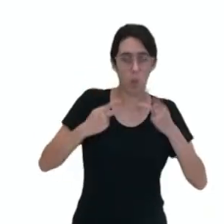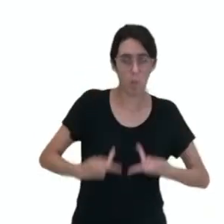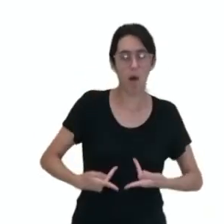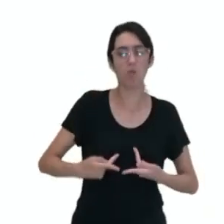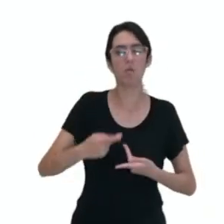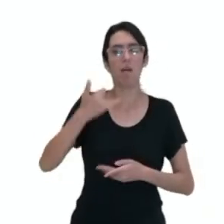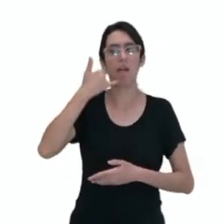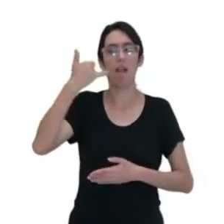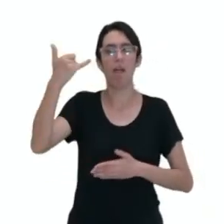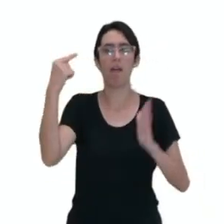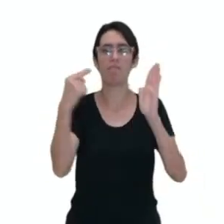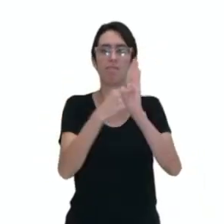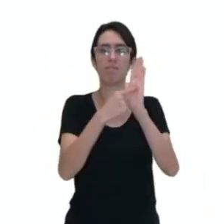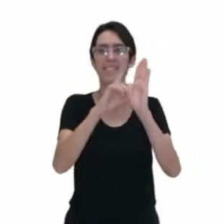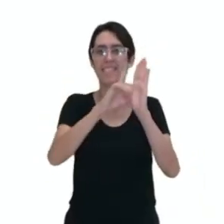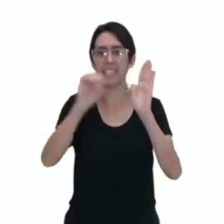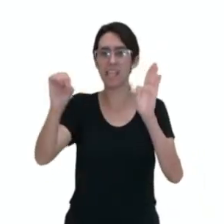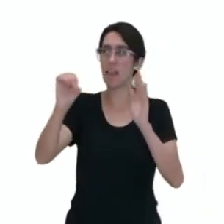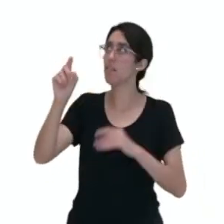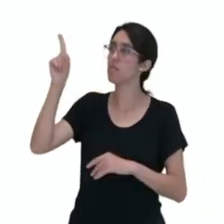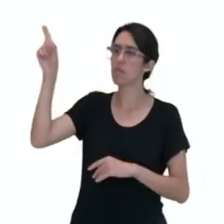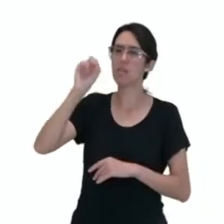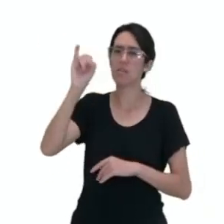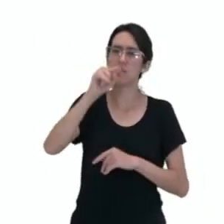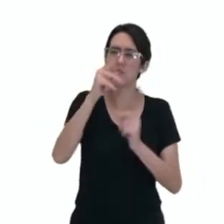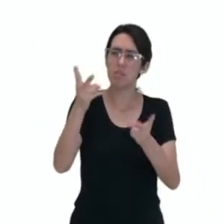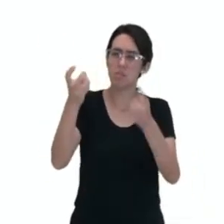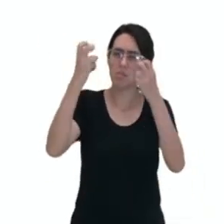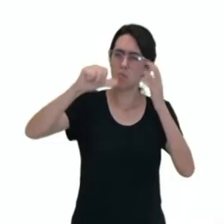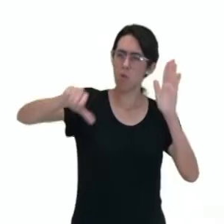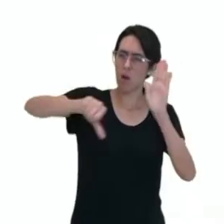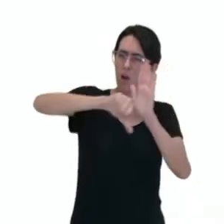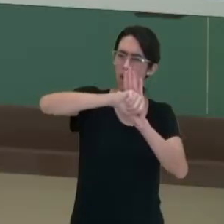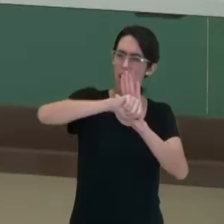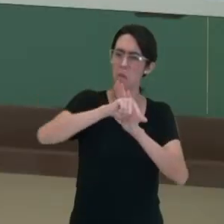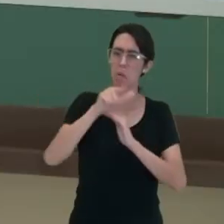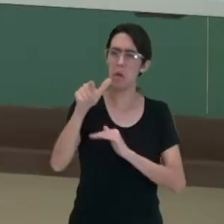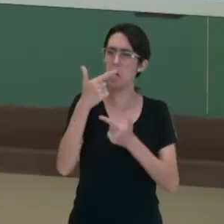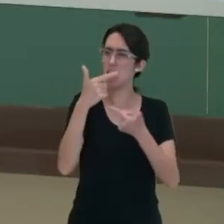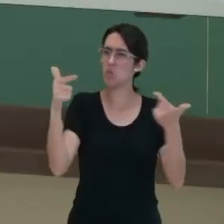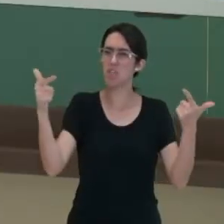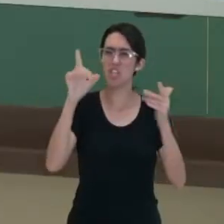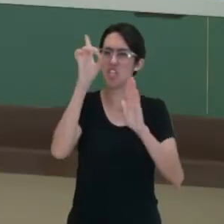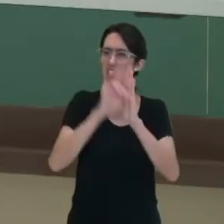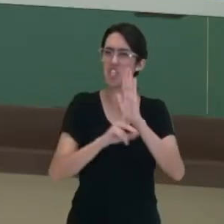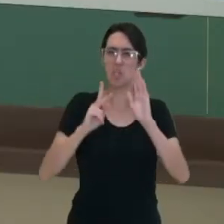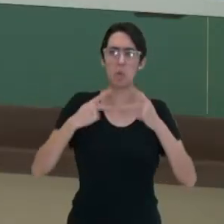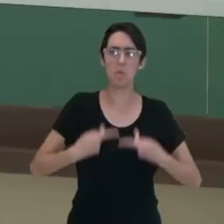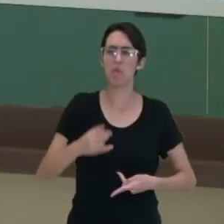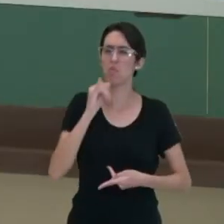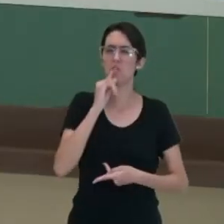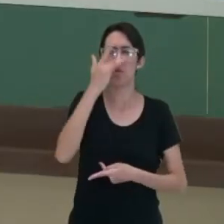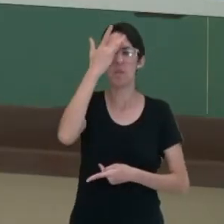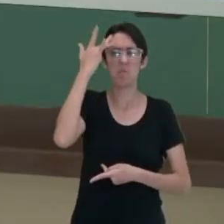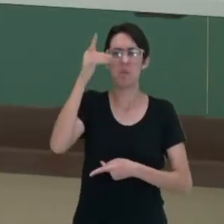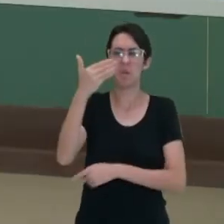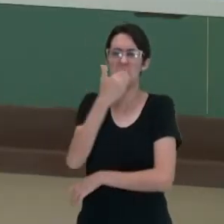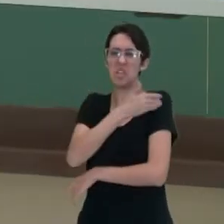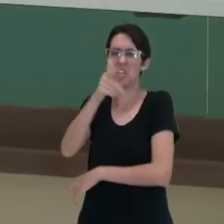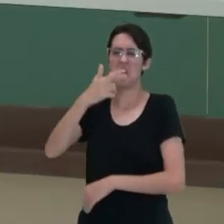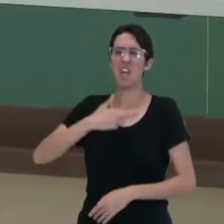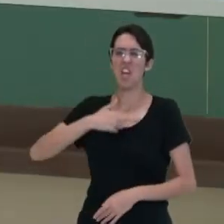-100. Então, se você percebe algum crime, seja de ordem de intolerância religiosa,